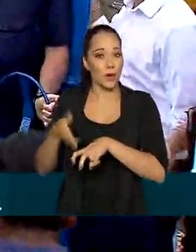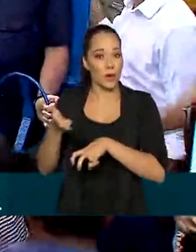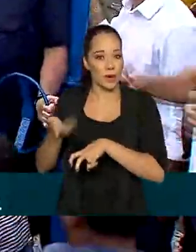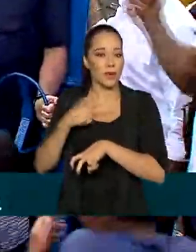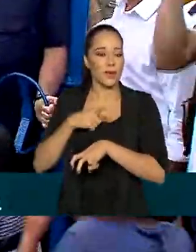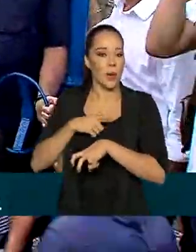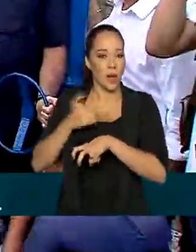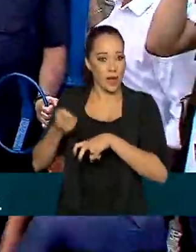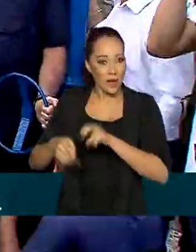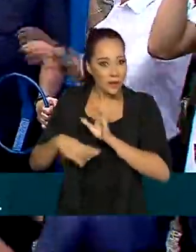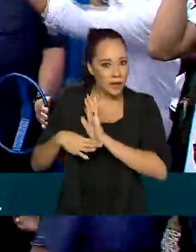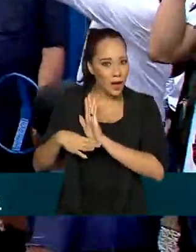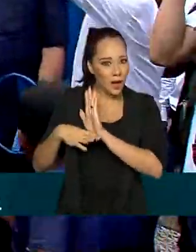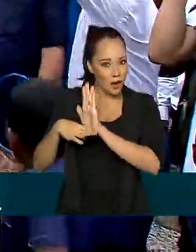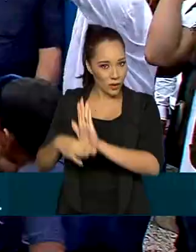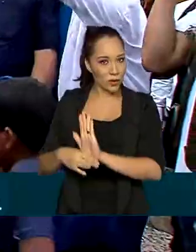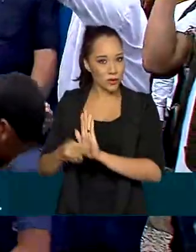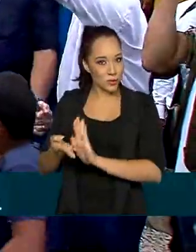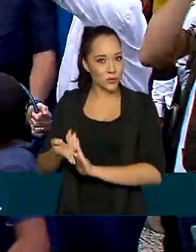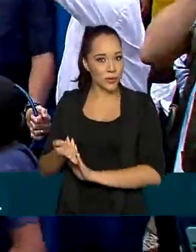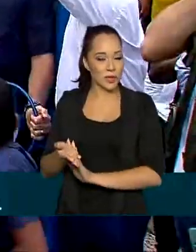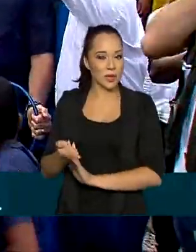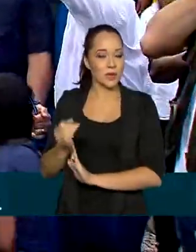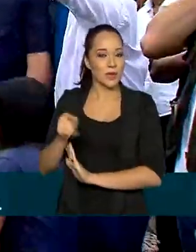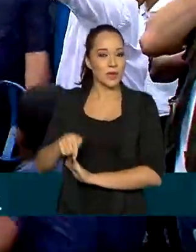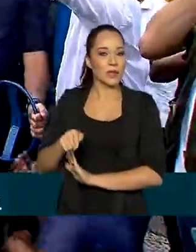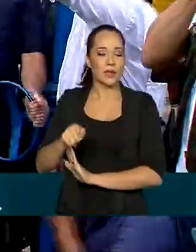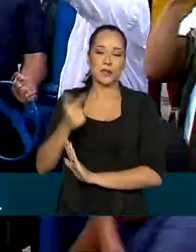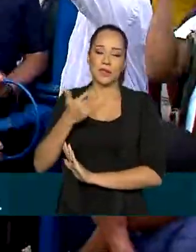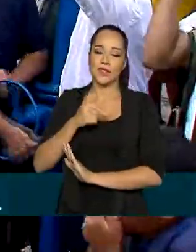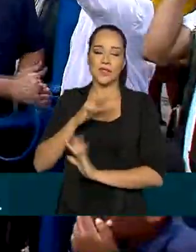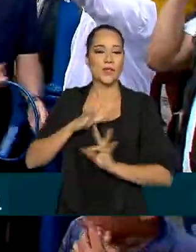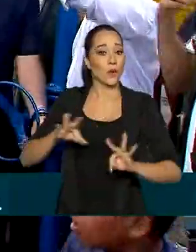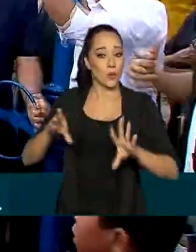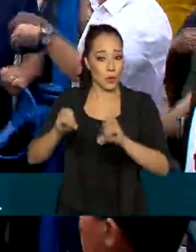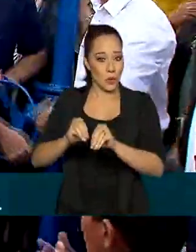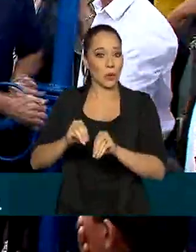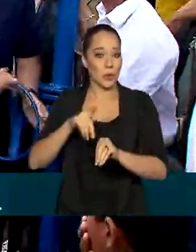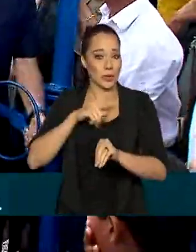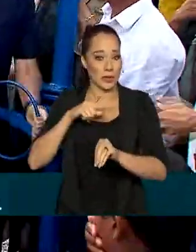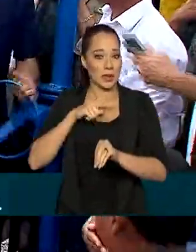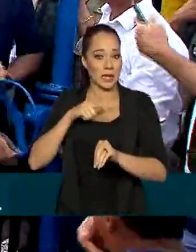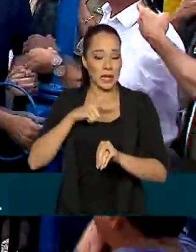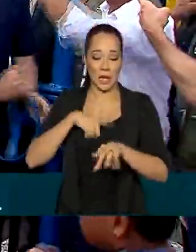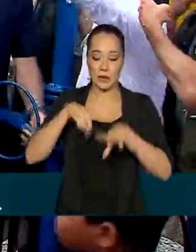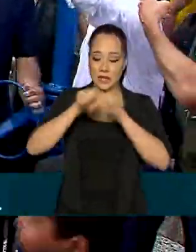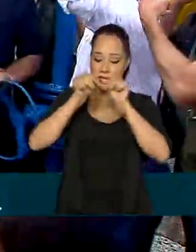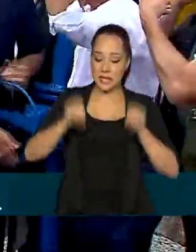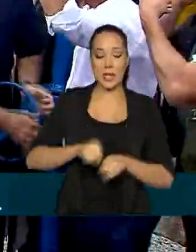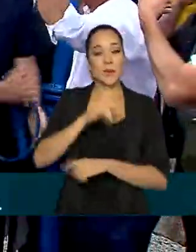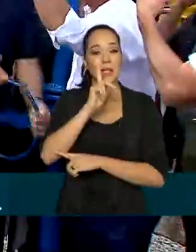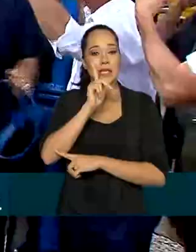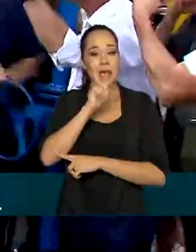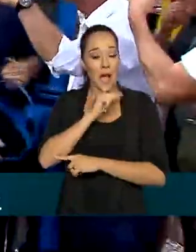esse benefício da universalização do sistema de abastecimento de água,